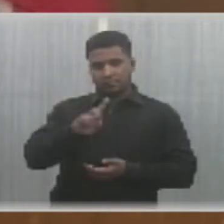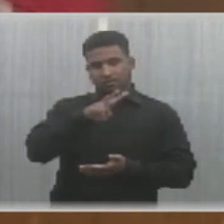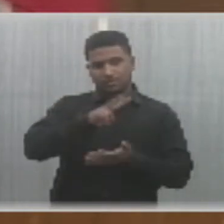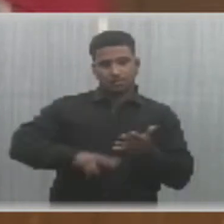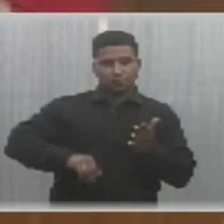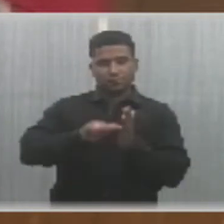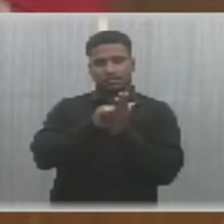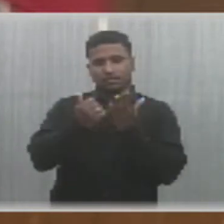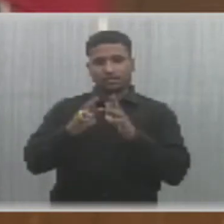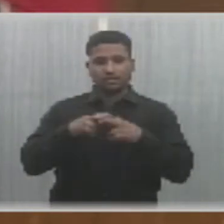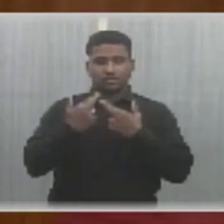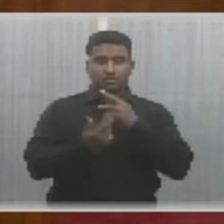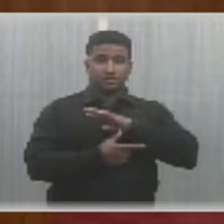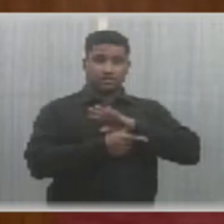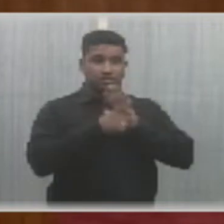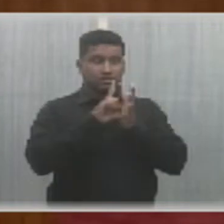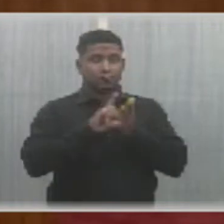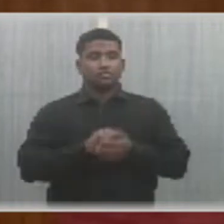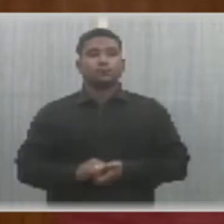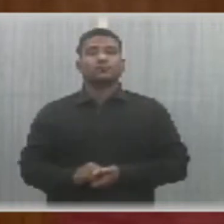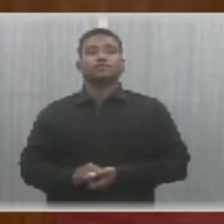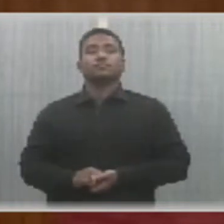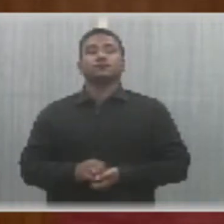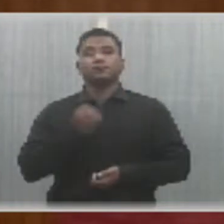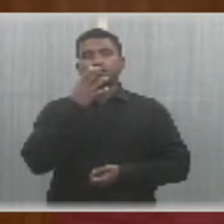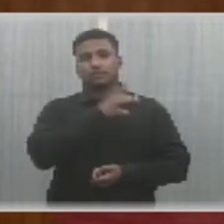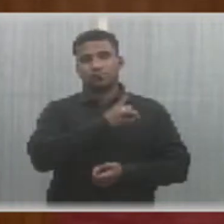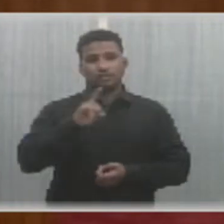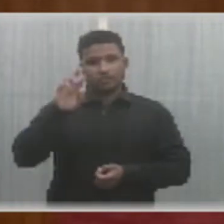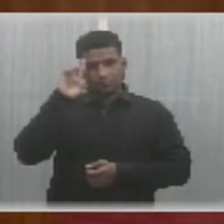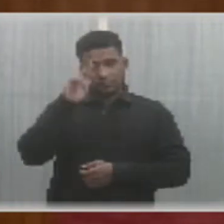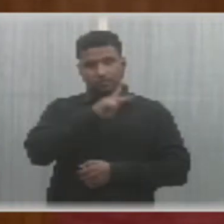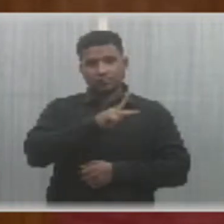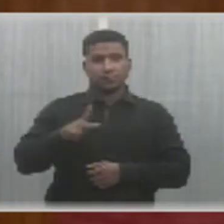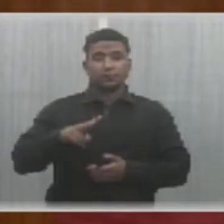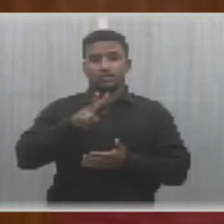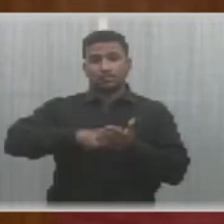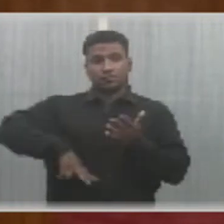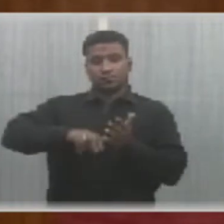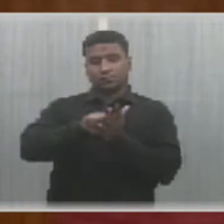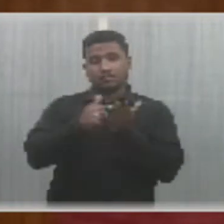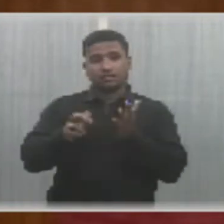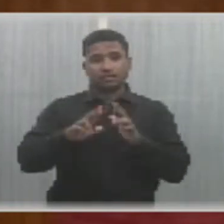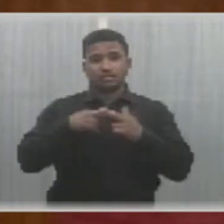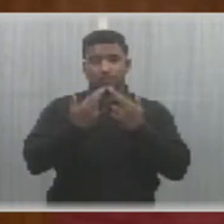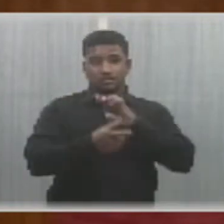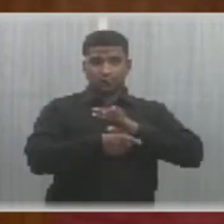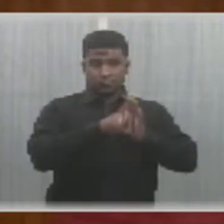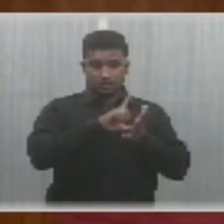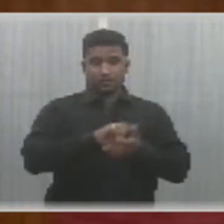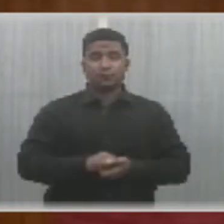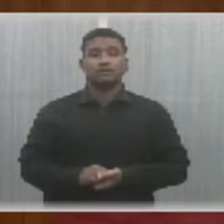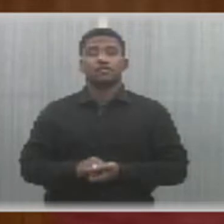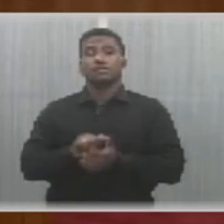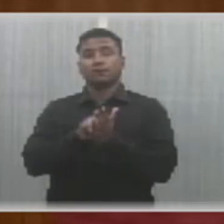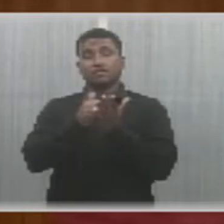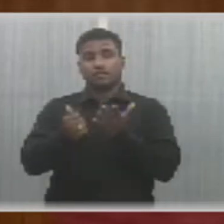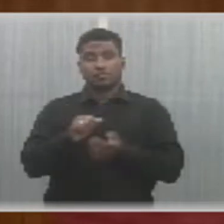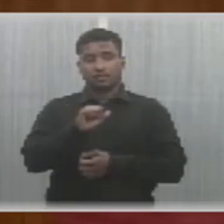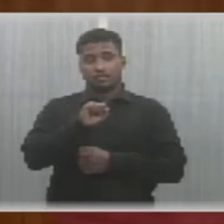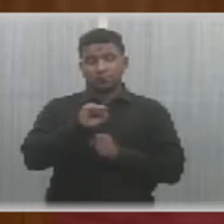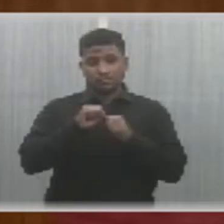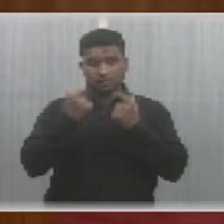ata da sessão anterior. Bom dia, bom dia, senhor presidente. Leitura da ata da sessão anterior, ata da